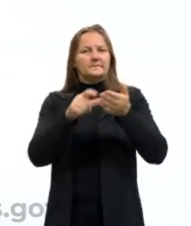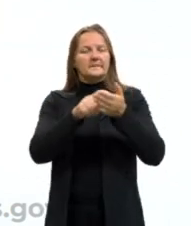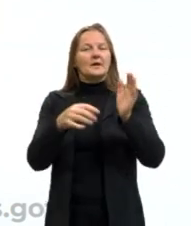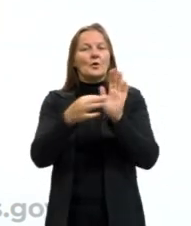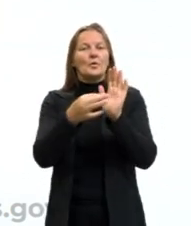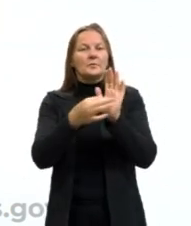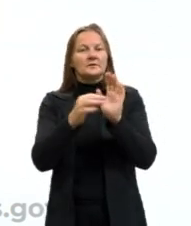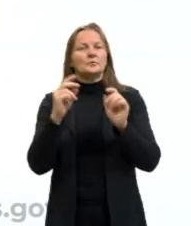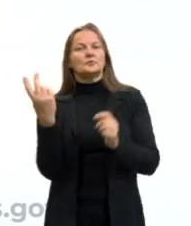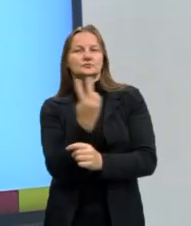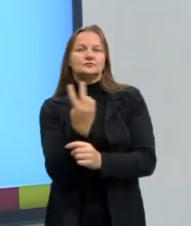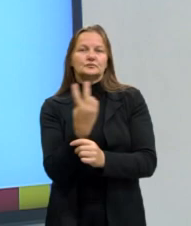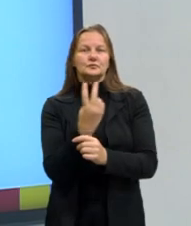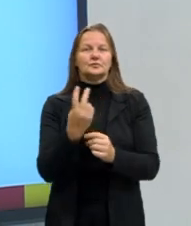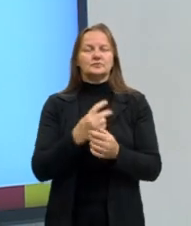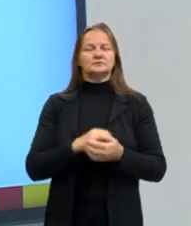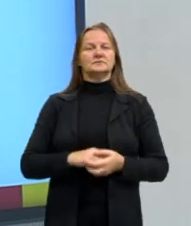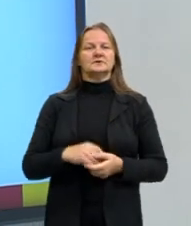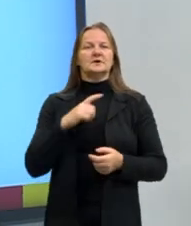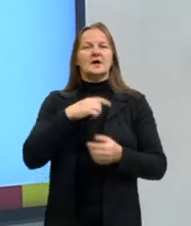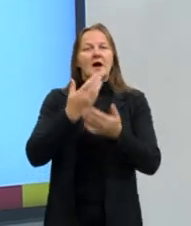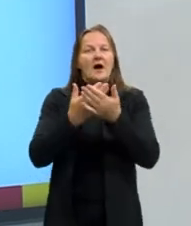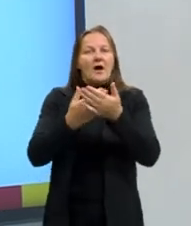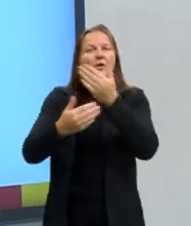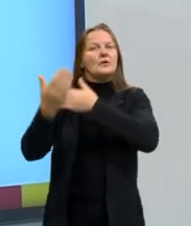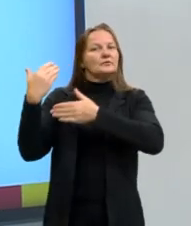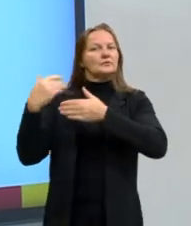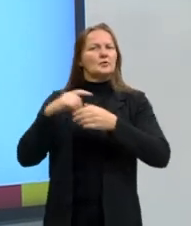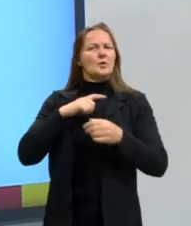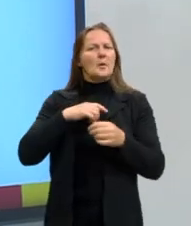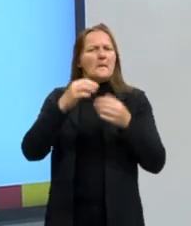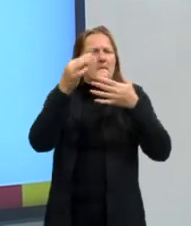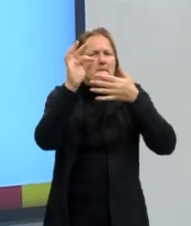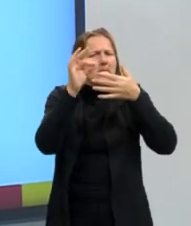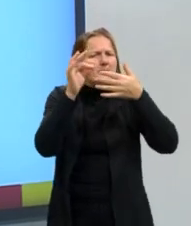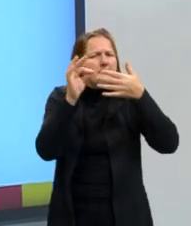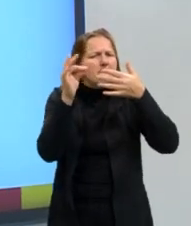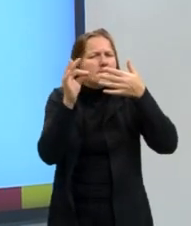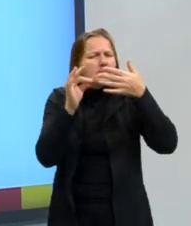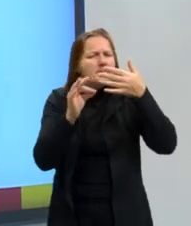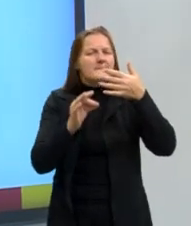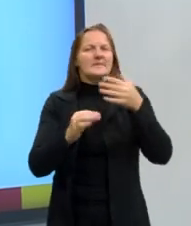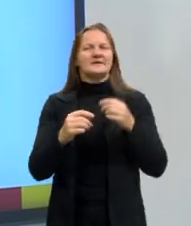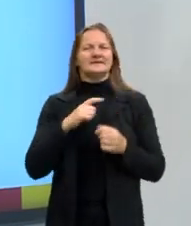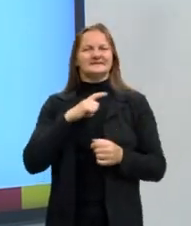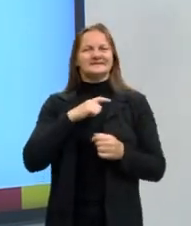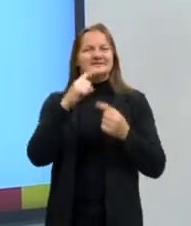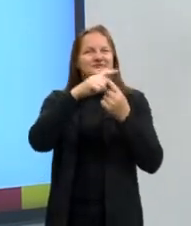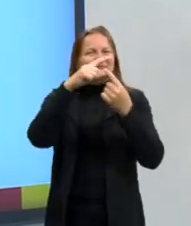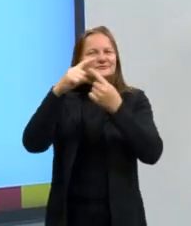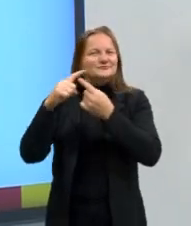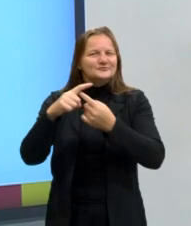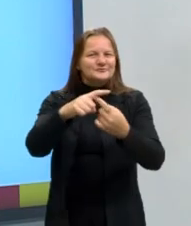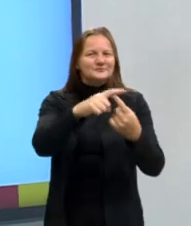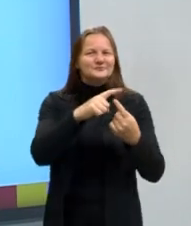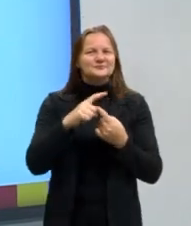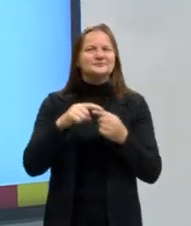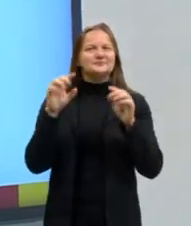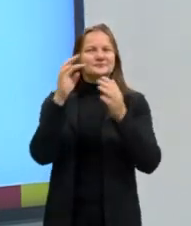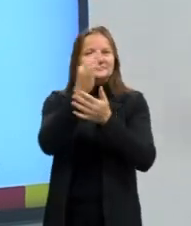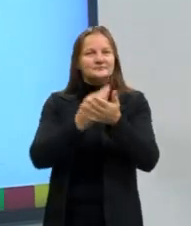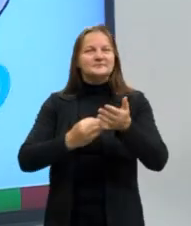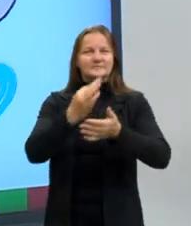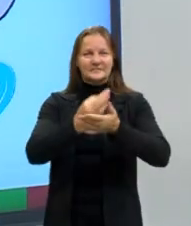híbridos. Na aula anterior, nós fizemos bem detalhado cada um desses tipos do texto,